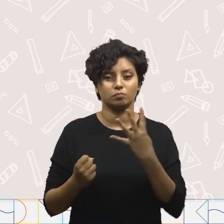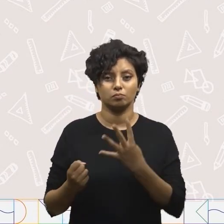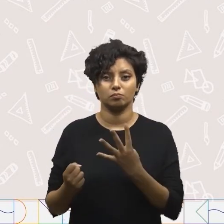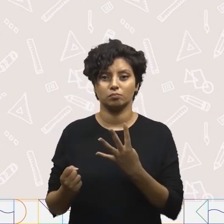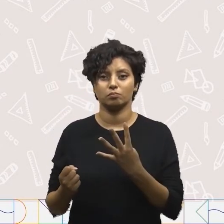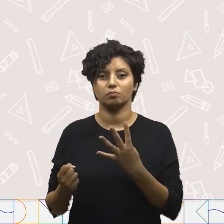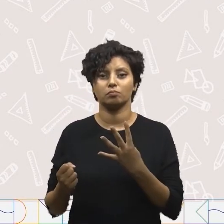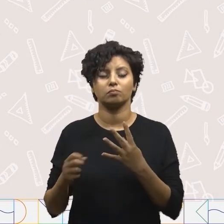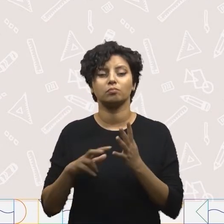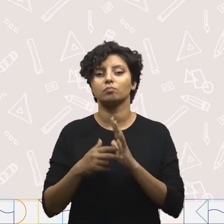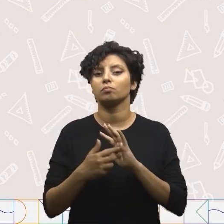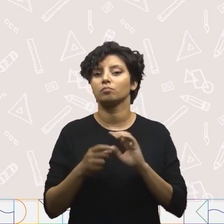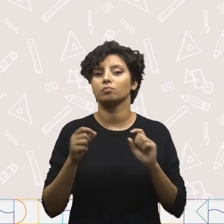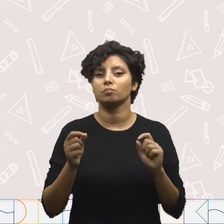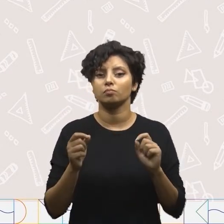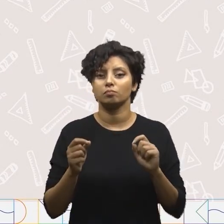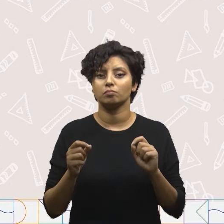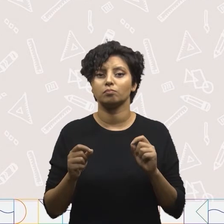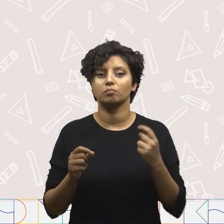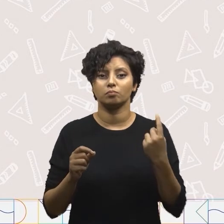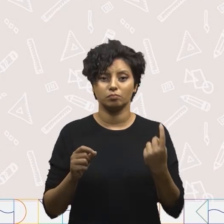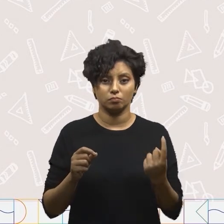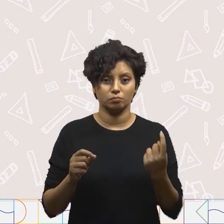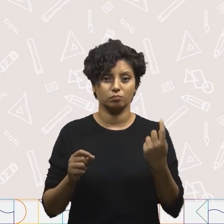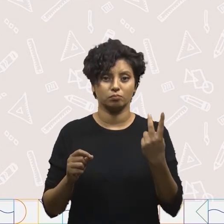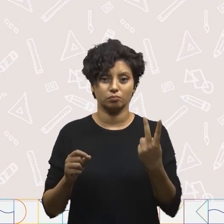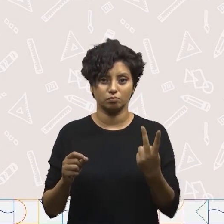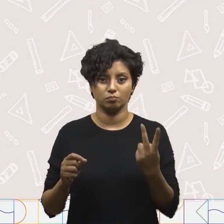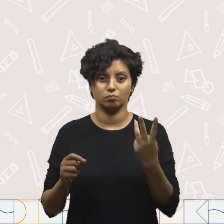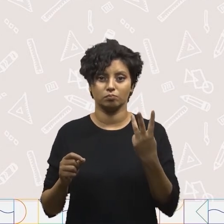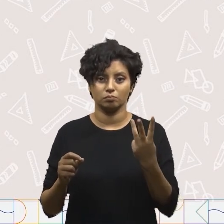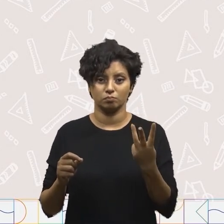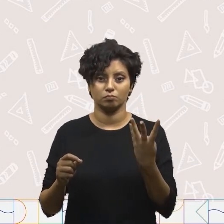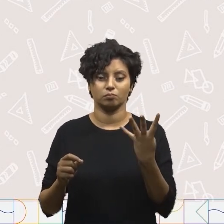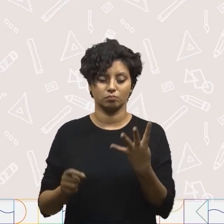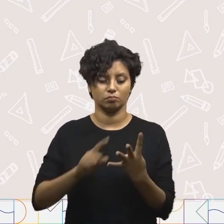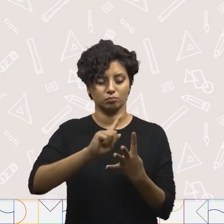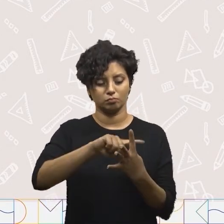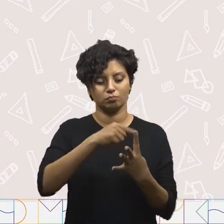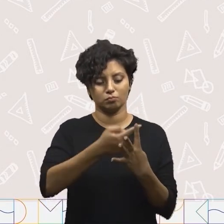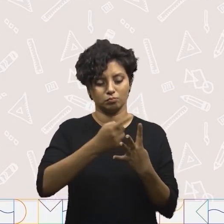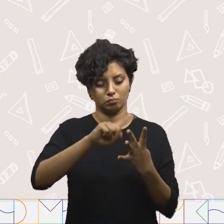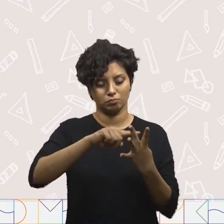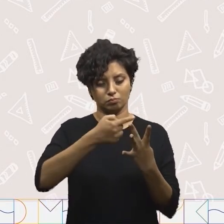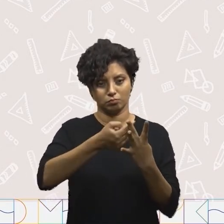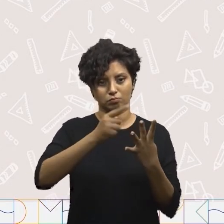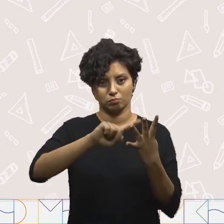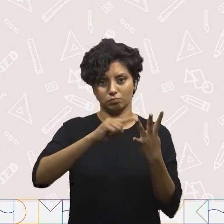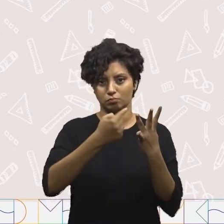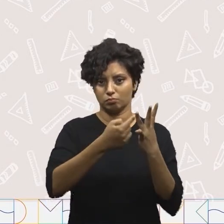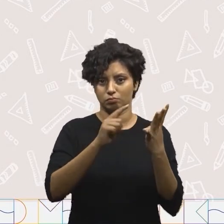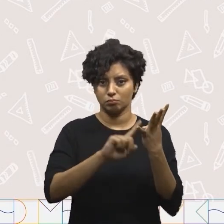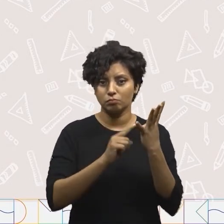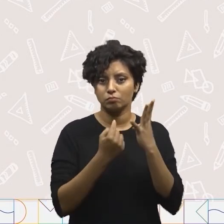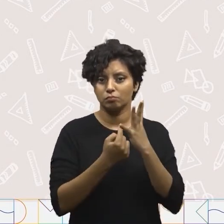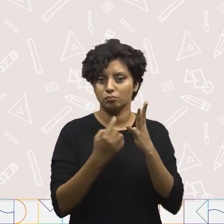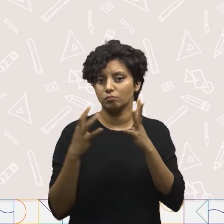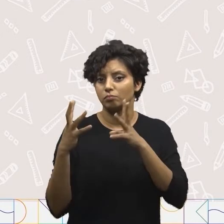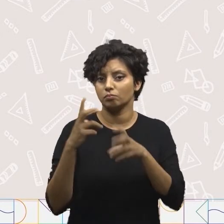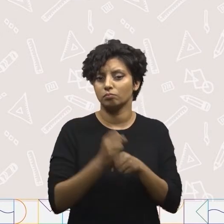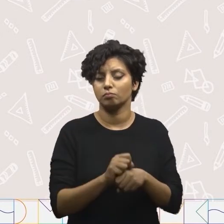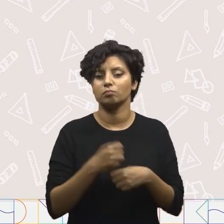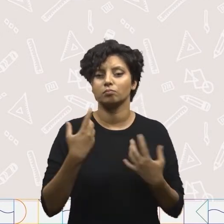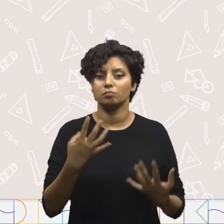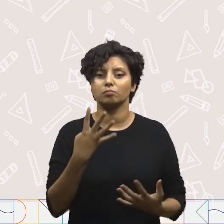pacotes, que vai ser um, mais um, mais um e mais um, que vai